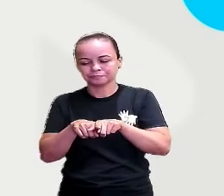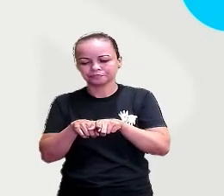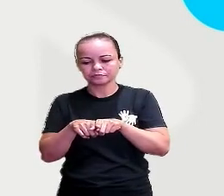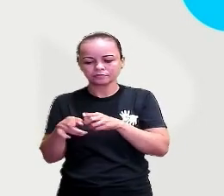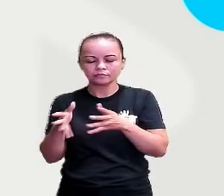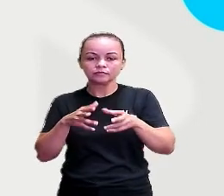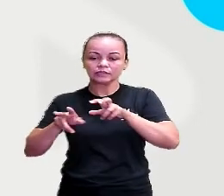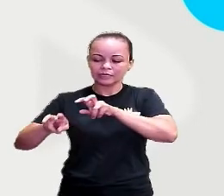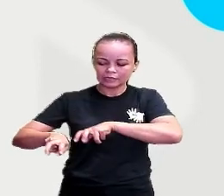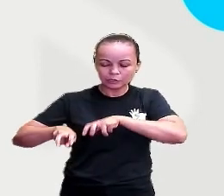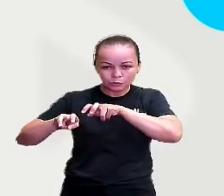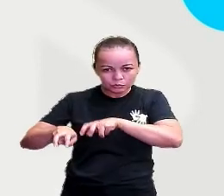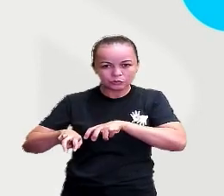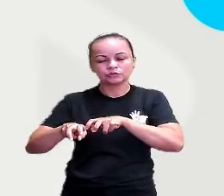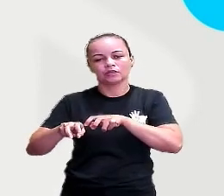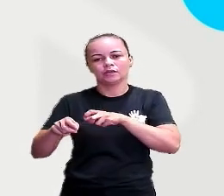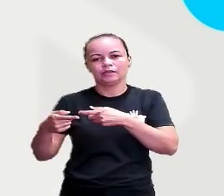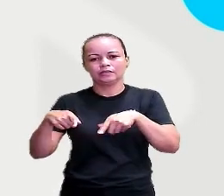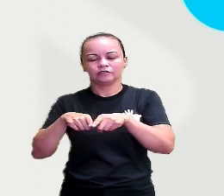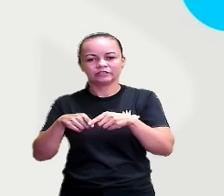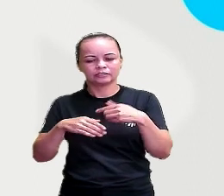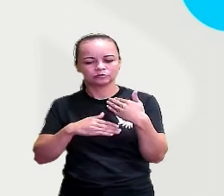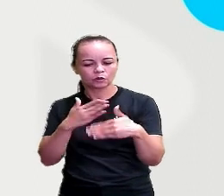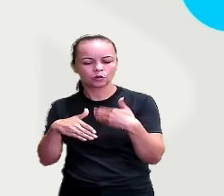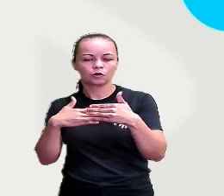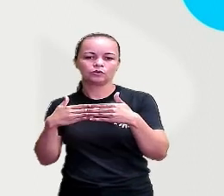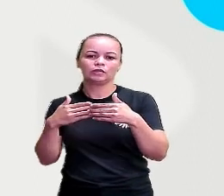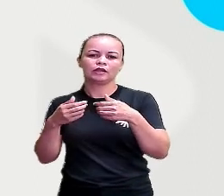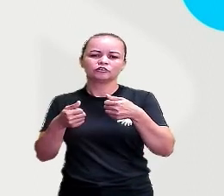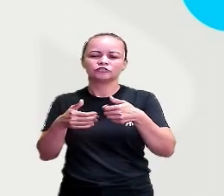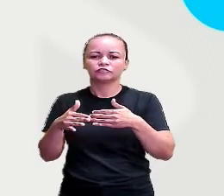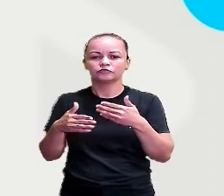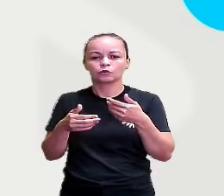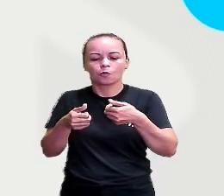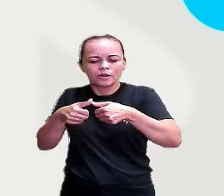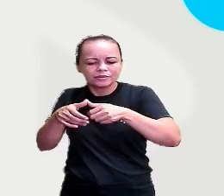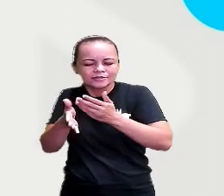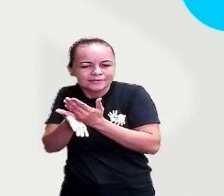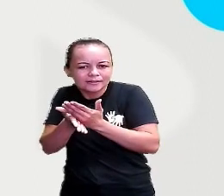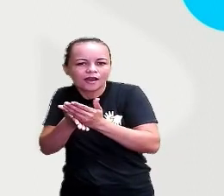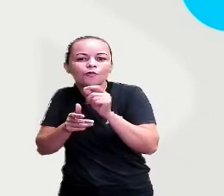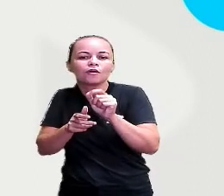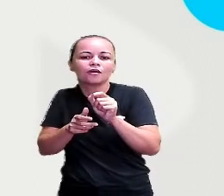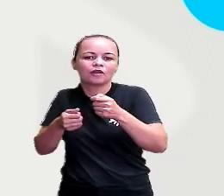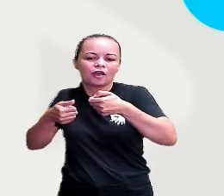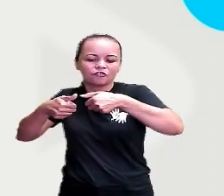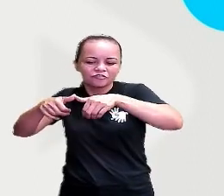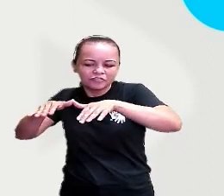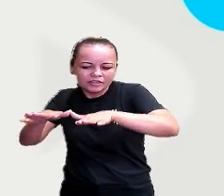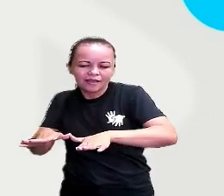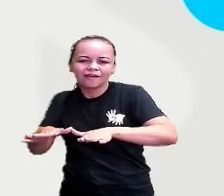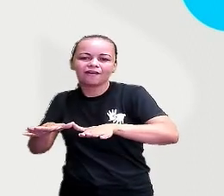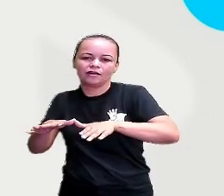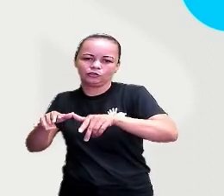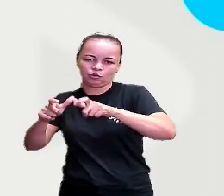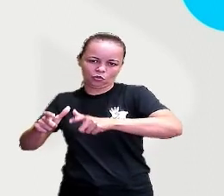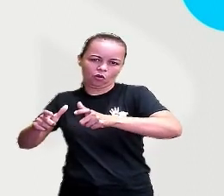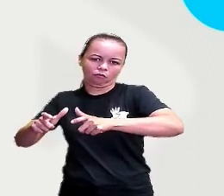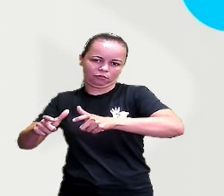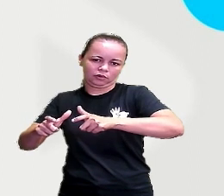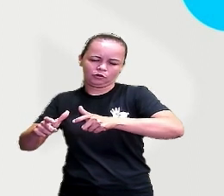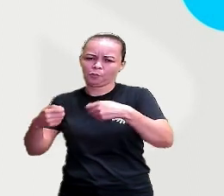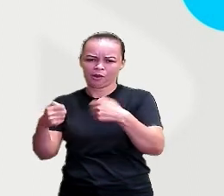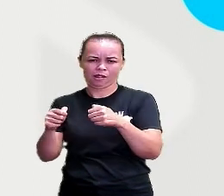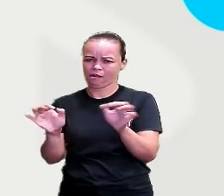agricultura e a pecuária fizeram com que eles se tornassem pouco a pouco sedentários. Eles não precisavam mais se locomover